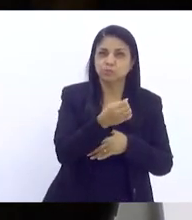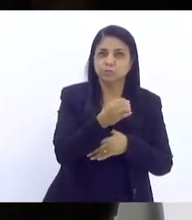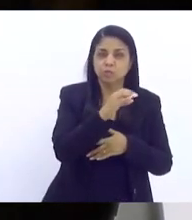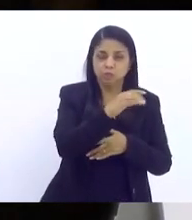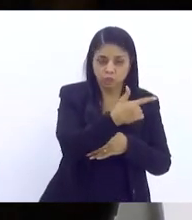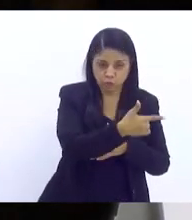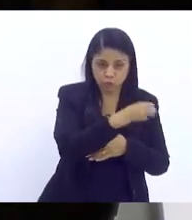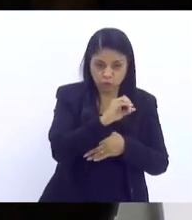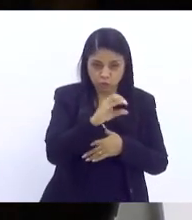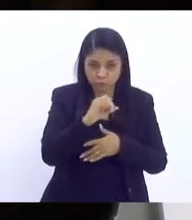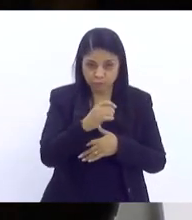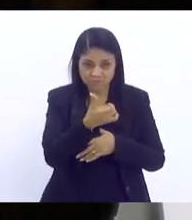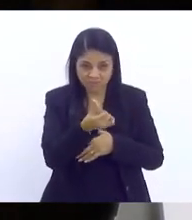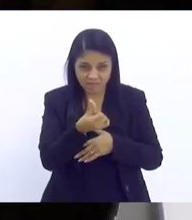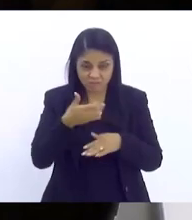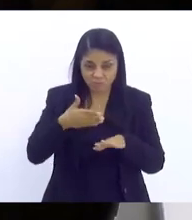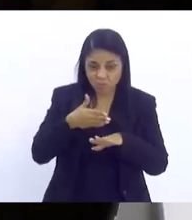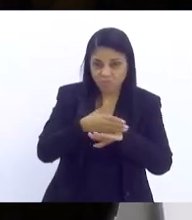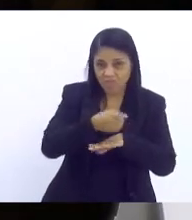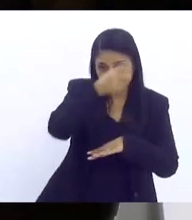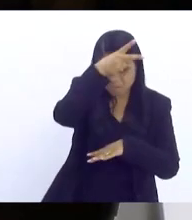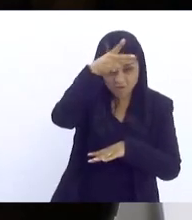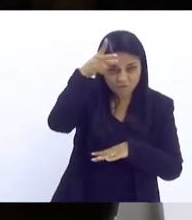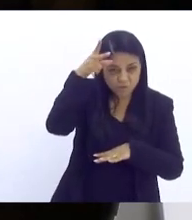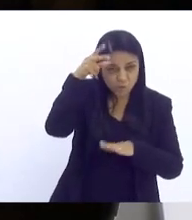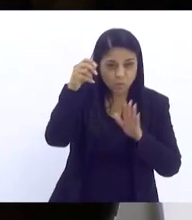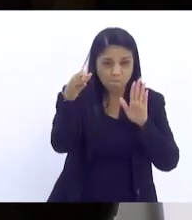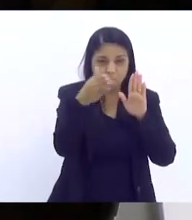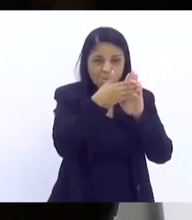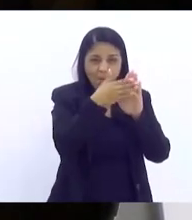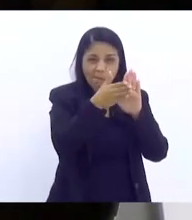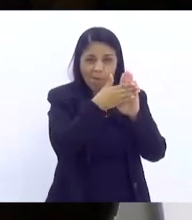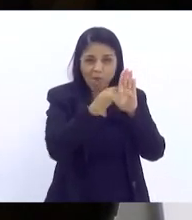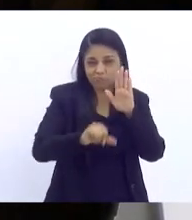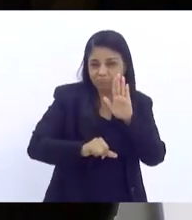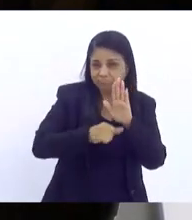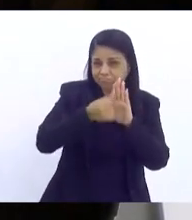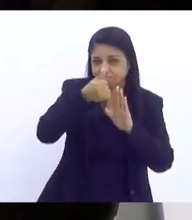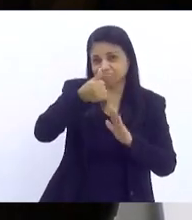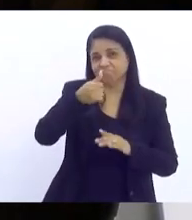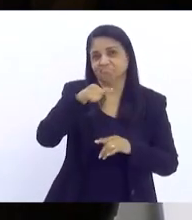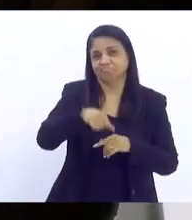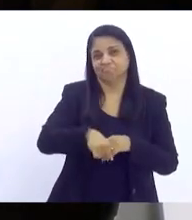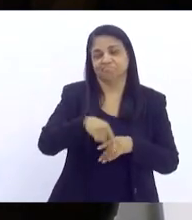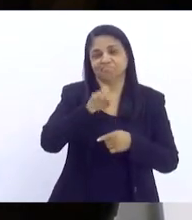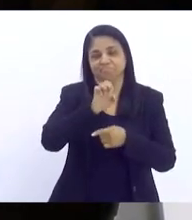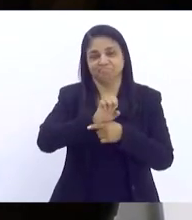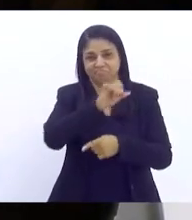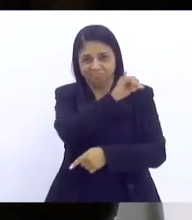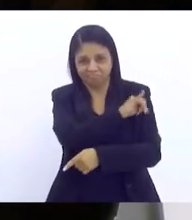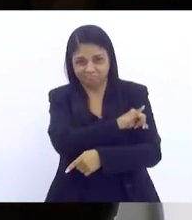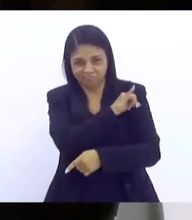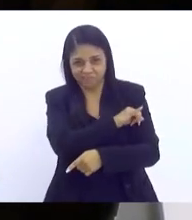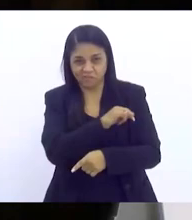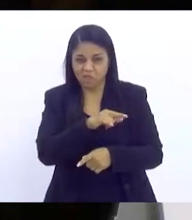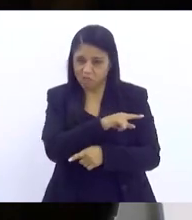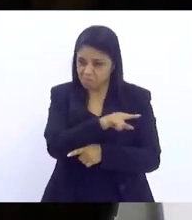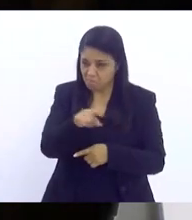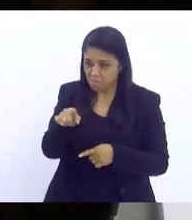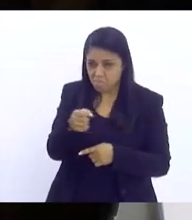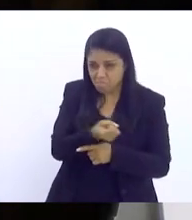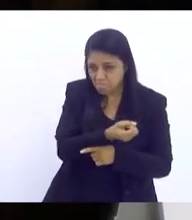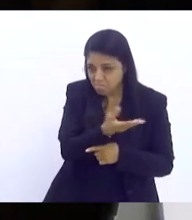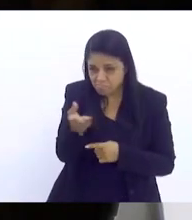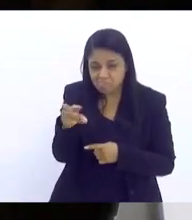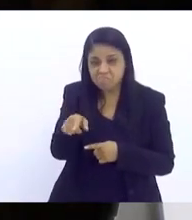na prefeitura do Rio de Janeiro, que era uma proposta pioneira no Rio de Janeiro, e que muitos de nós aqui fazemos parte